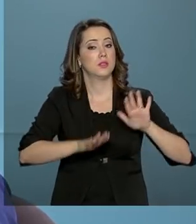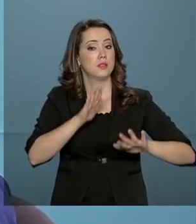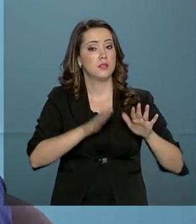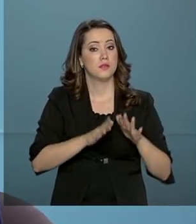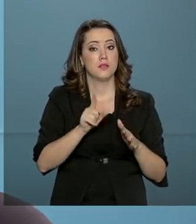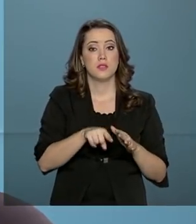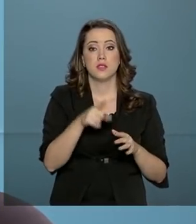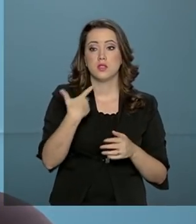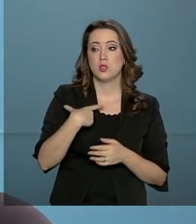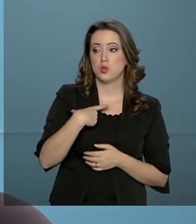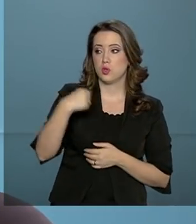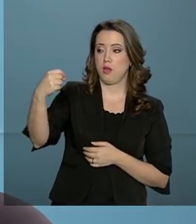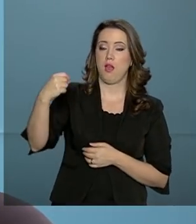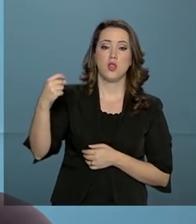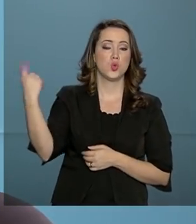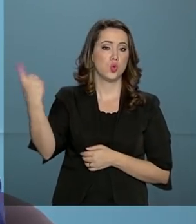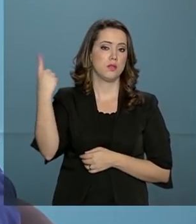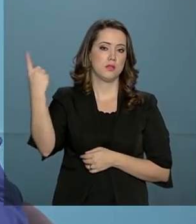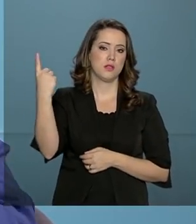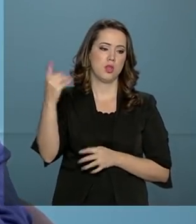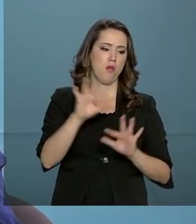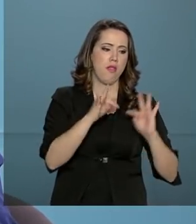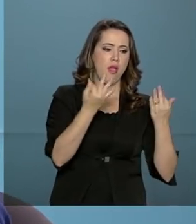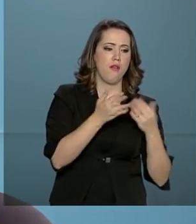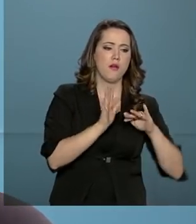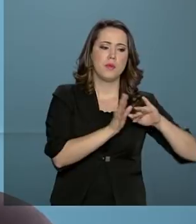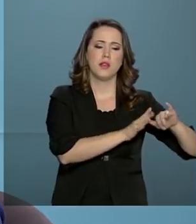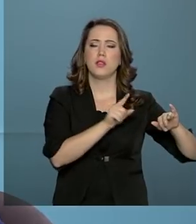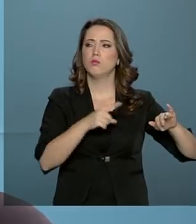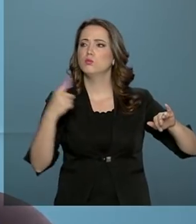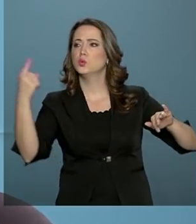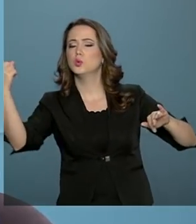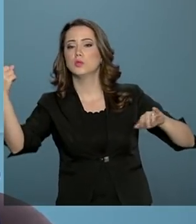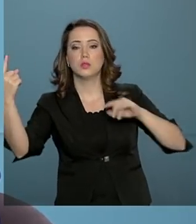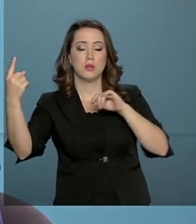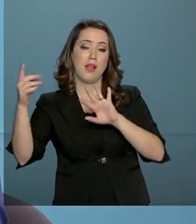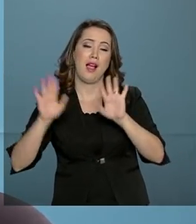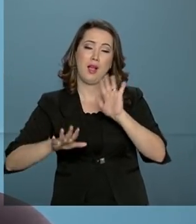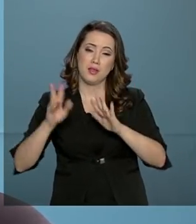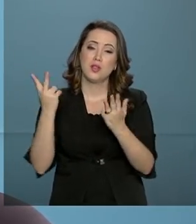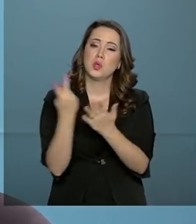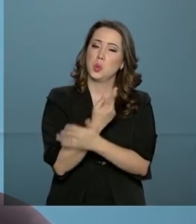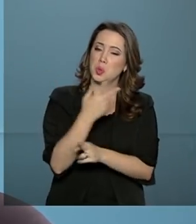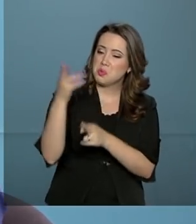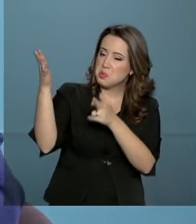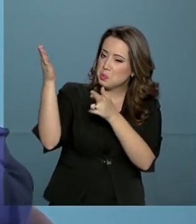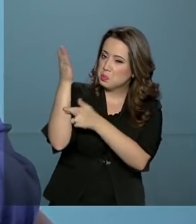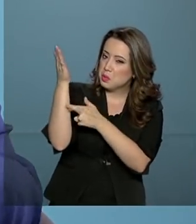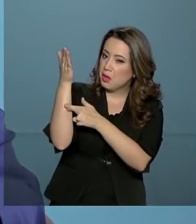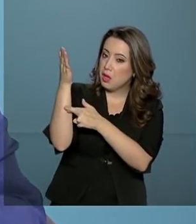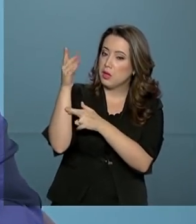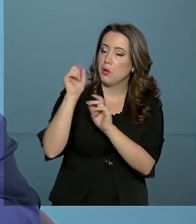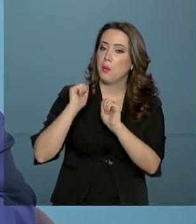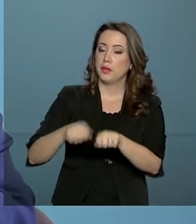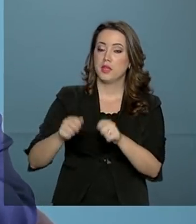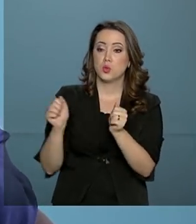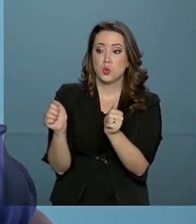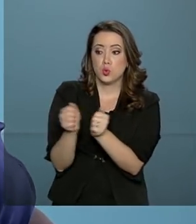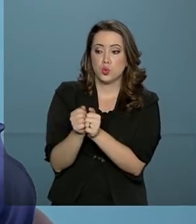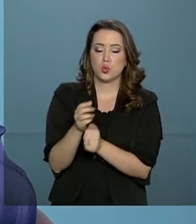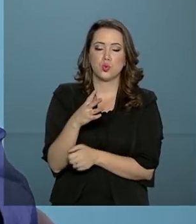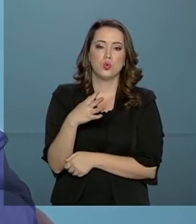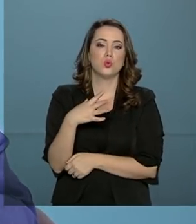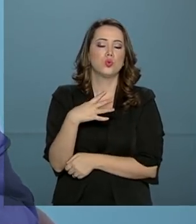vão e deixam a família em outro lugar. Diplomatas, acontece muito com diplomatas. Então, se eles puderem levar o filho e